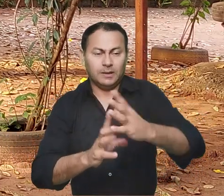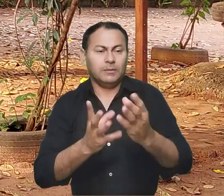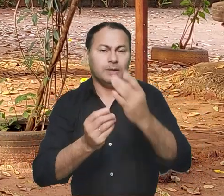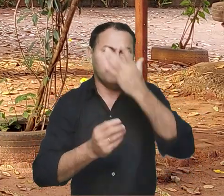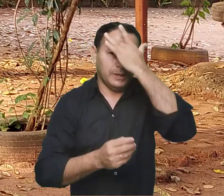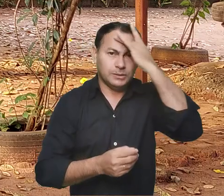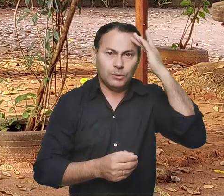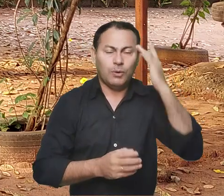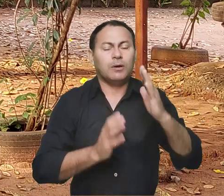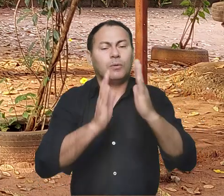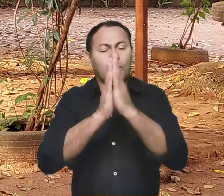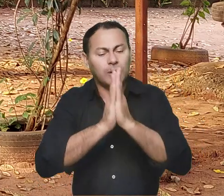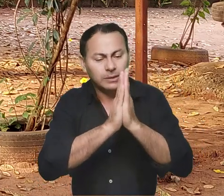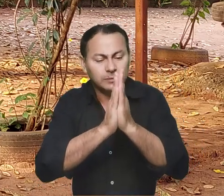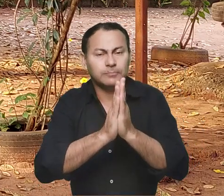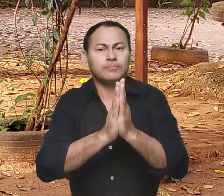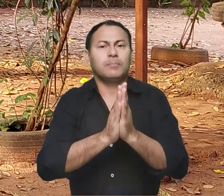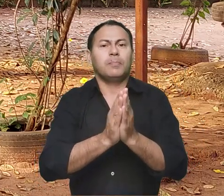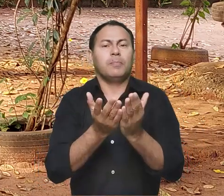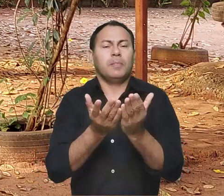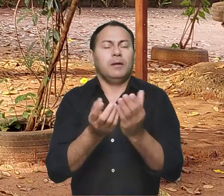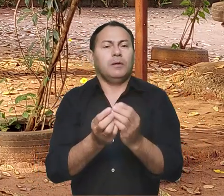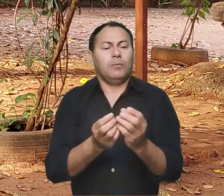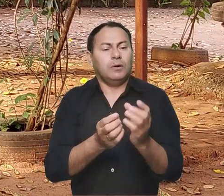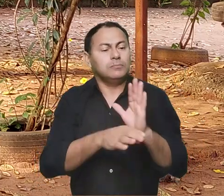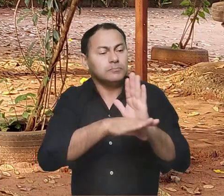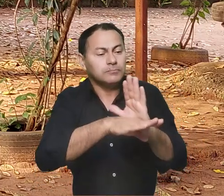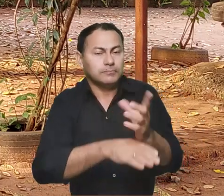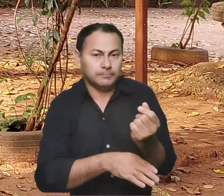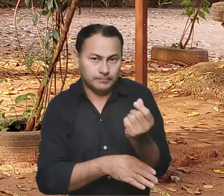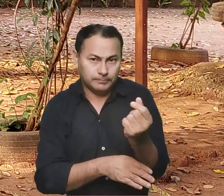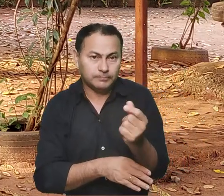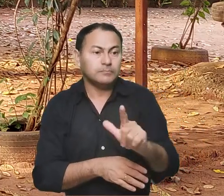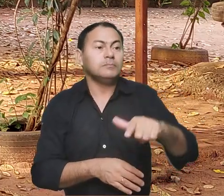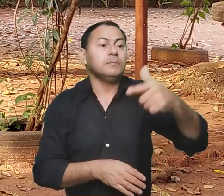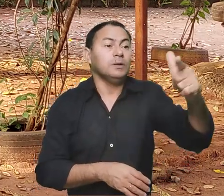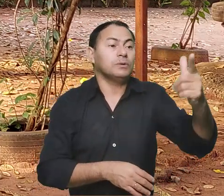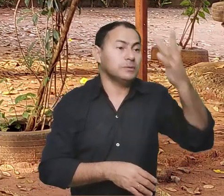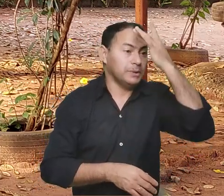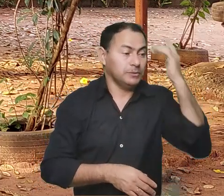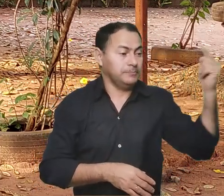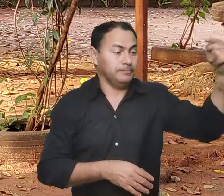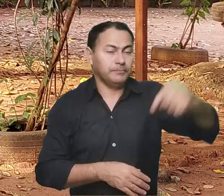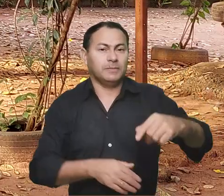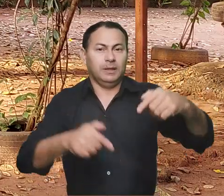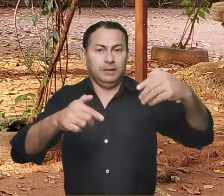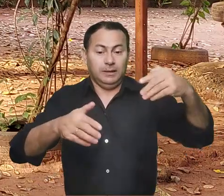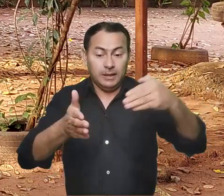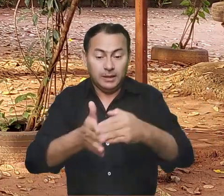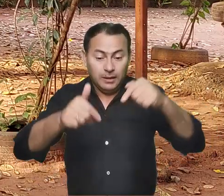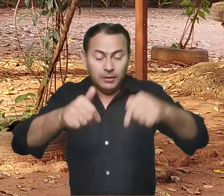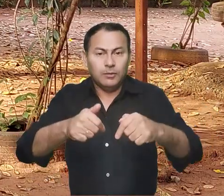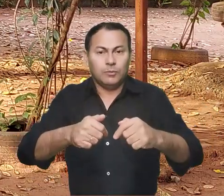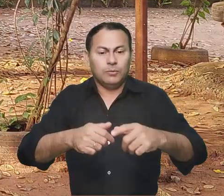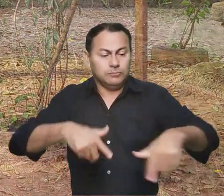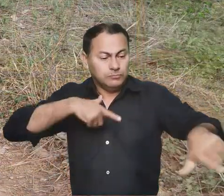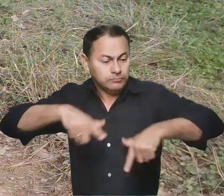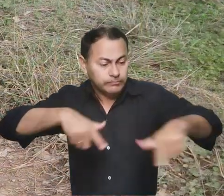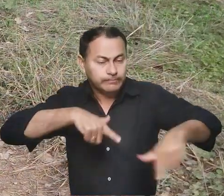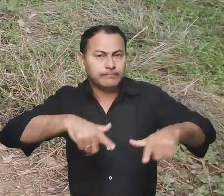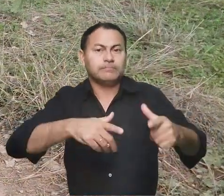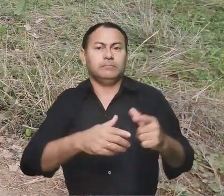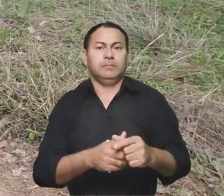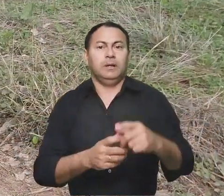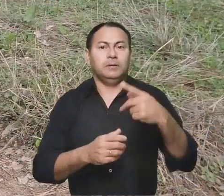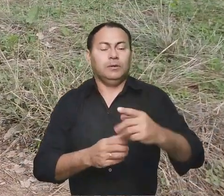Muitas pessoas com a oração e com a colaboração financeira. E outros que vieram até aqui e com o suor